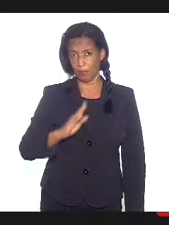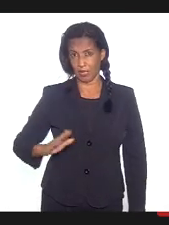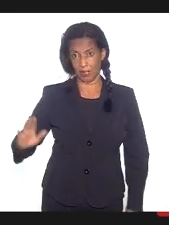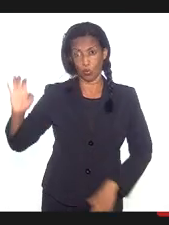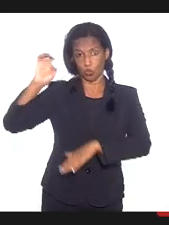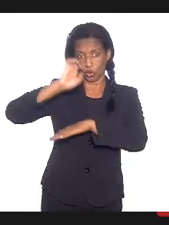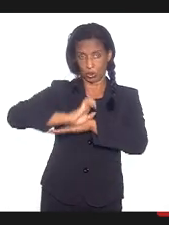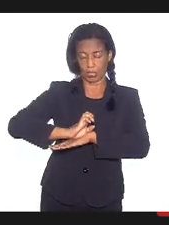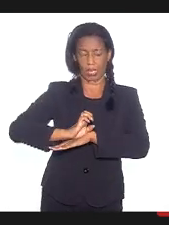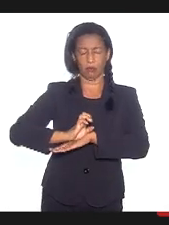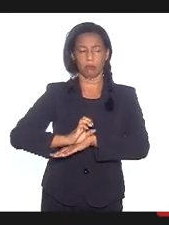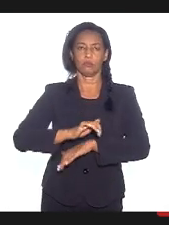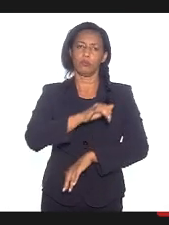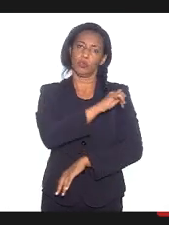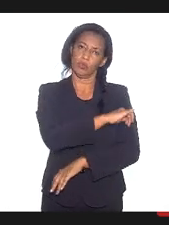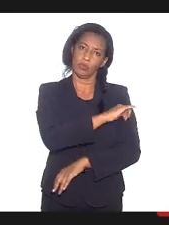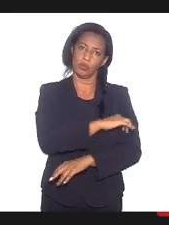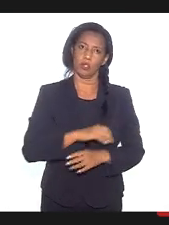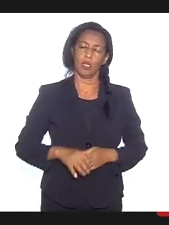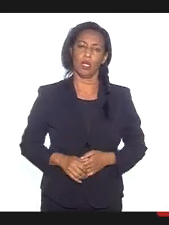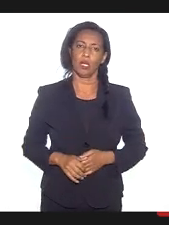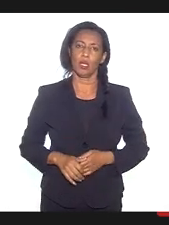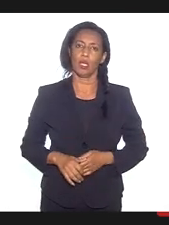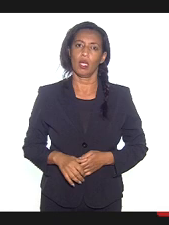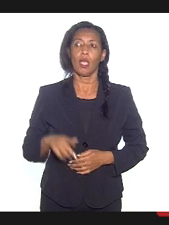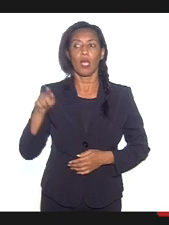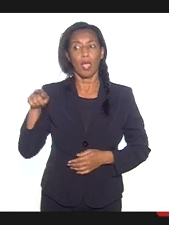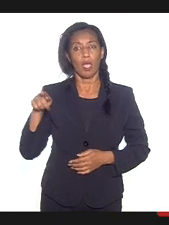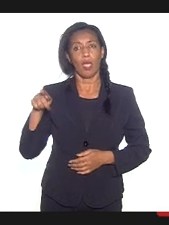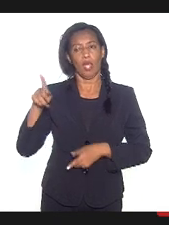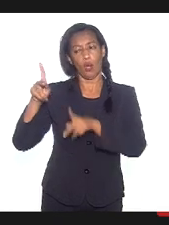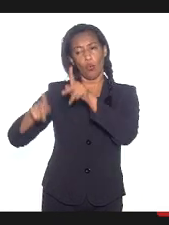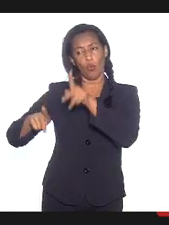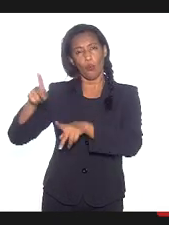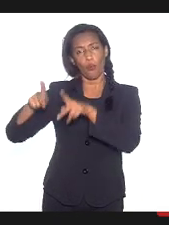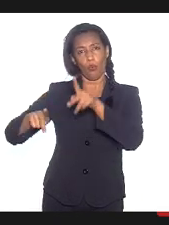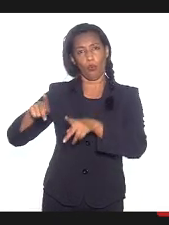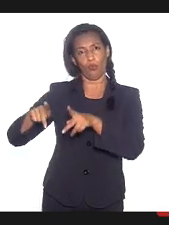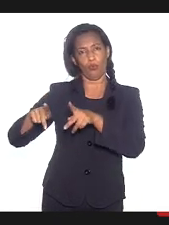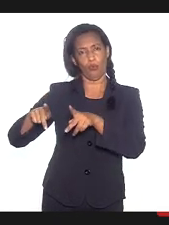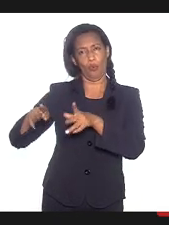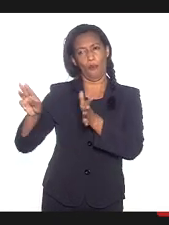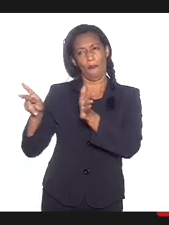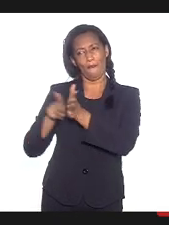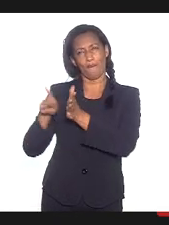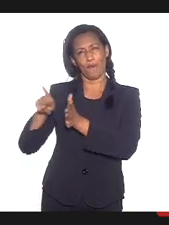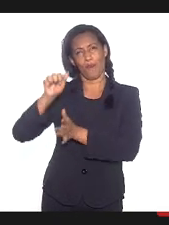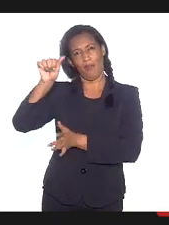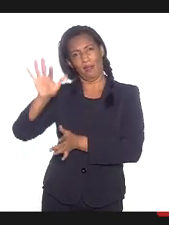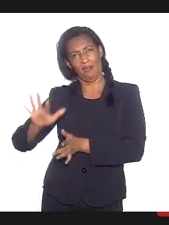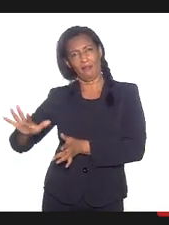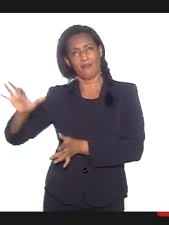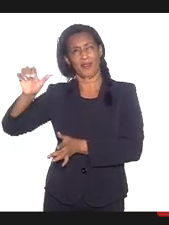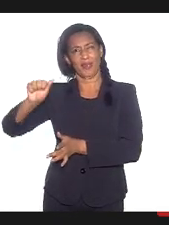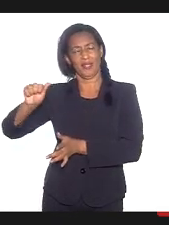estado do Rio de Janeiro, Brasil, é o povo de matriz africana. As pessoas do candomblé e da Umbanda. Isso